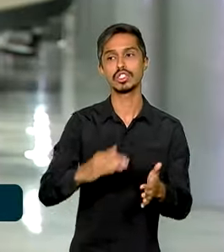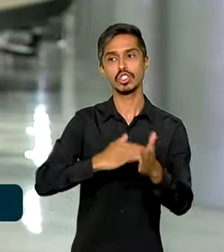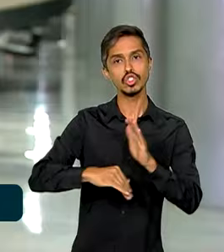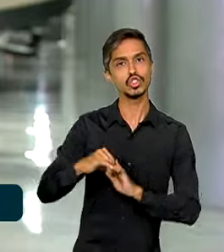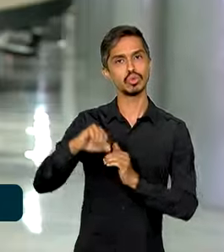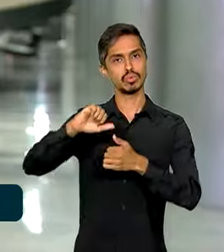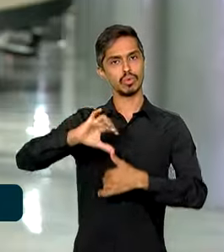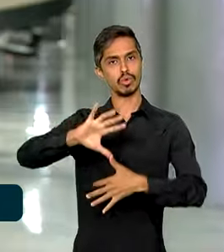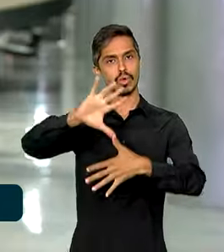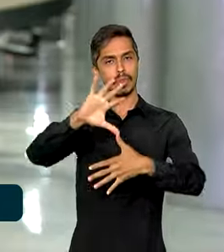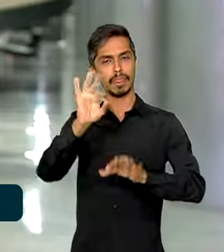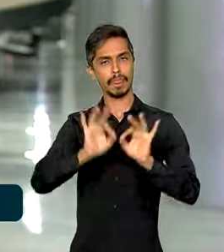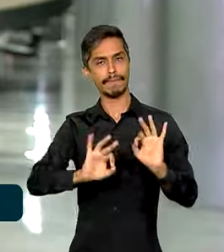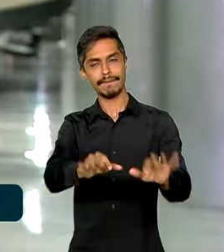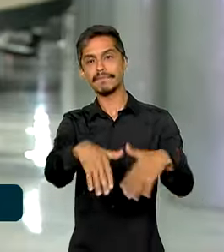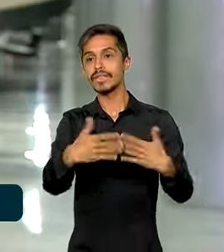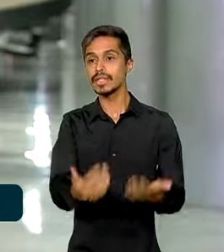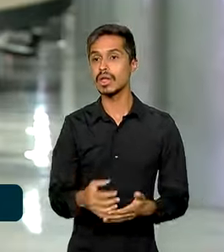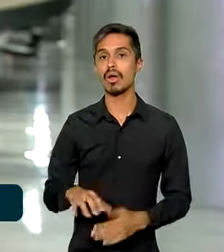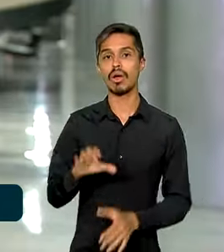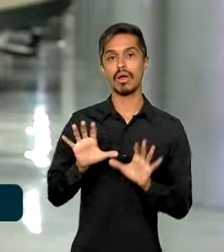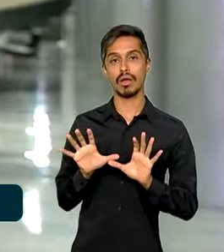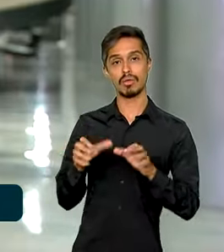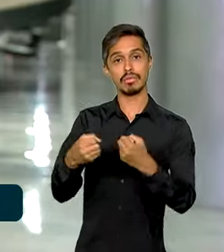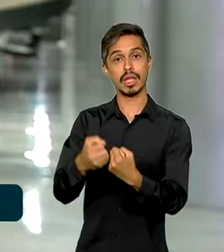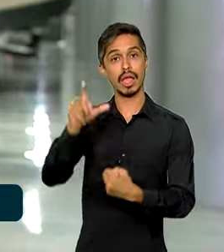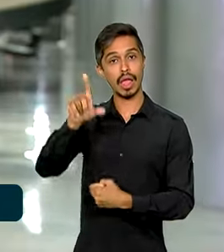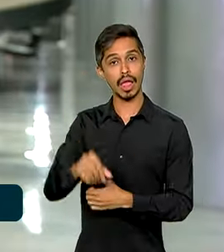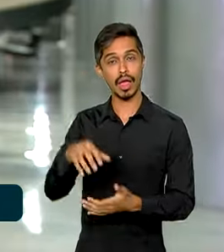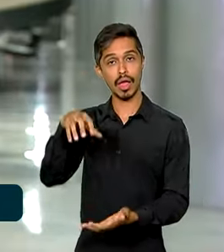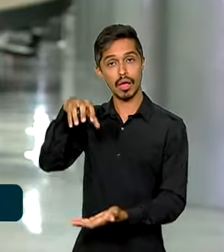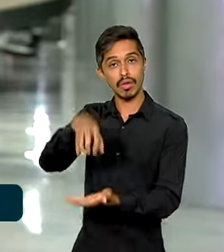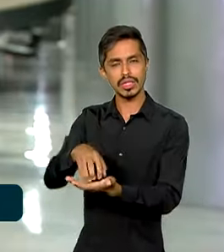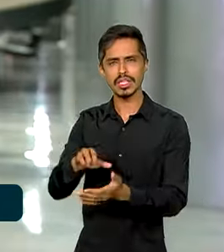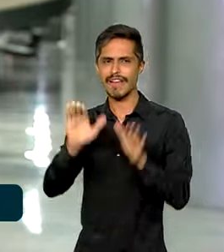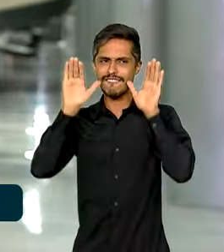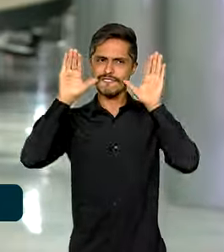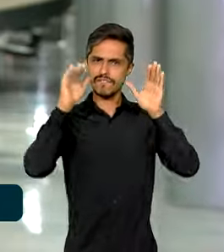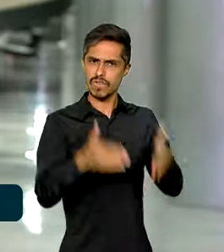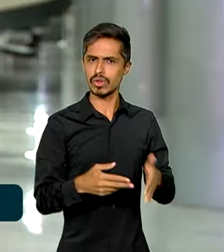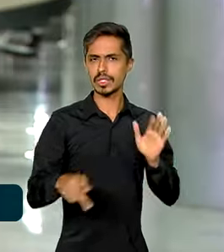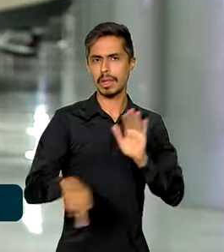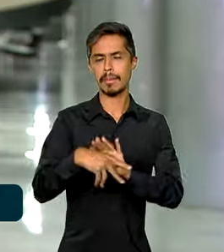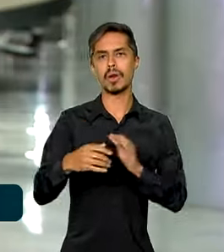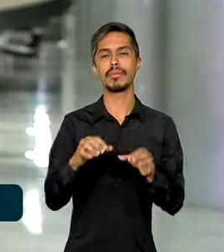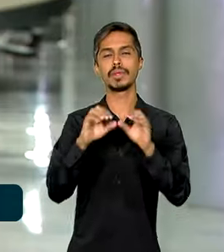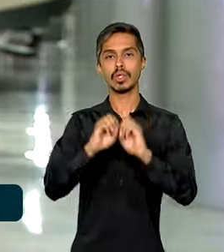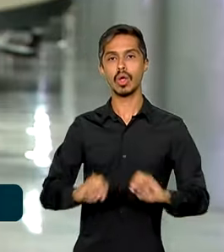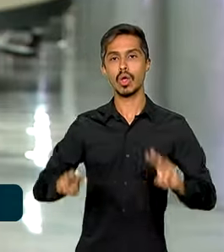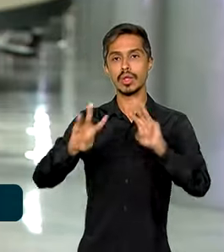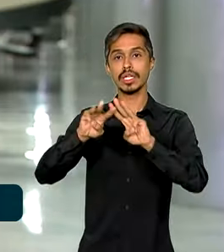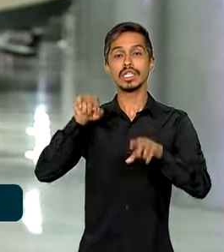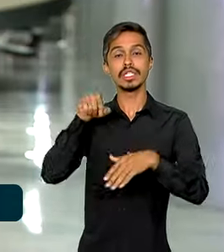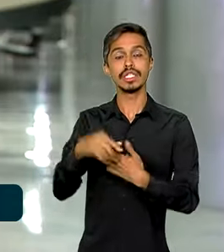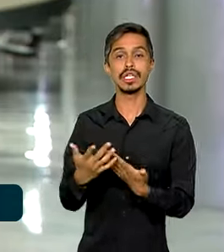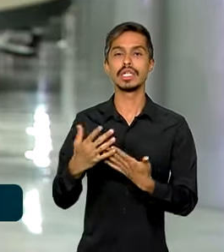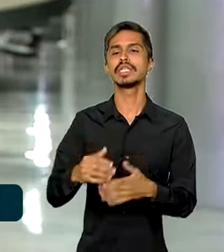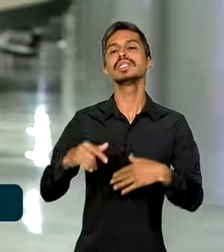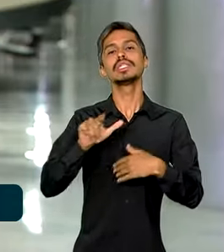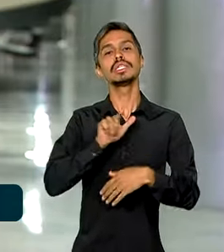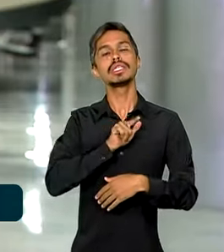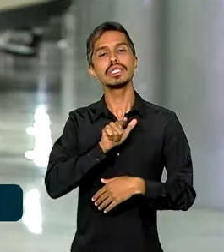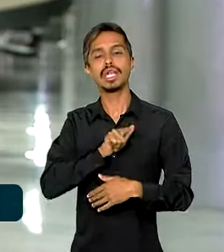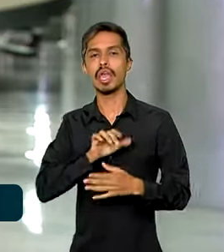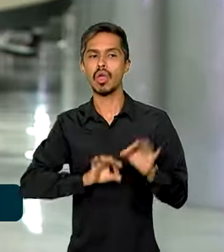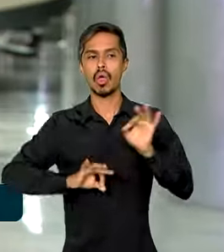lembra que a Organização Mundial da Saúde é a agência especializada das Nações Unidas que é responsável por promover